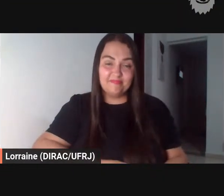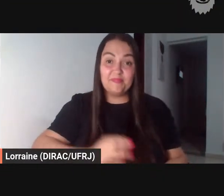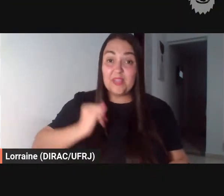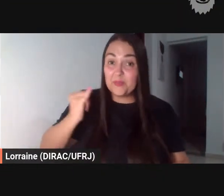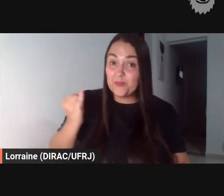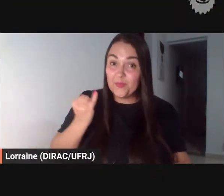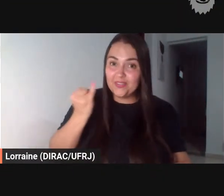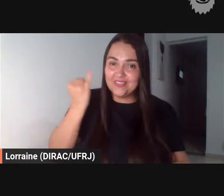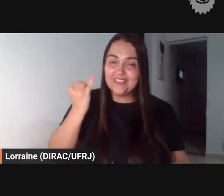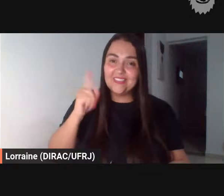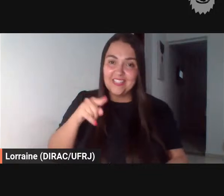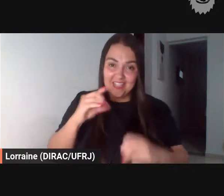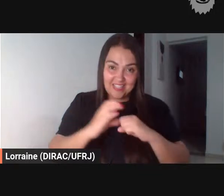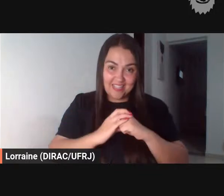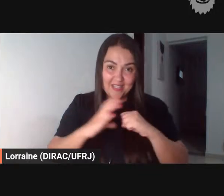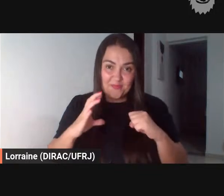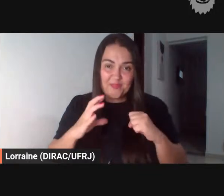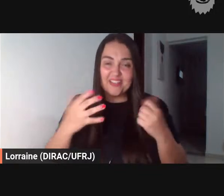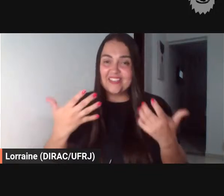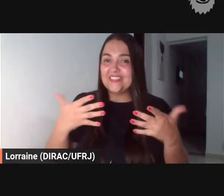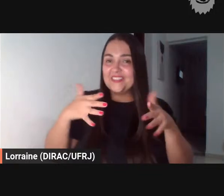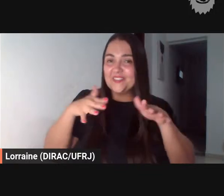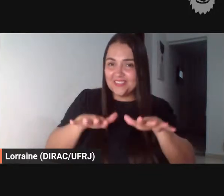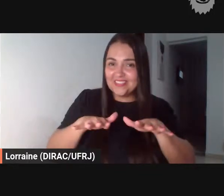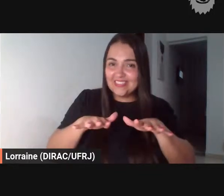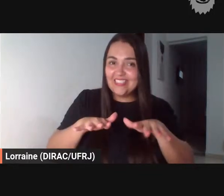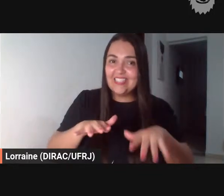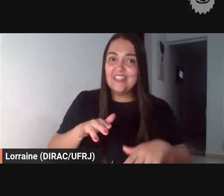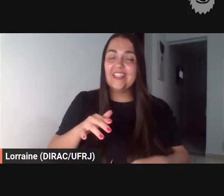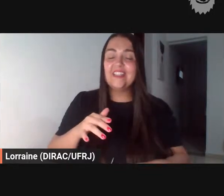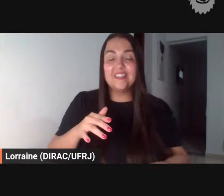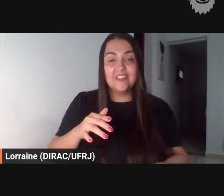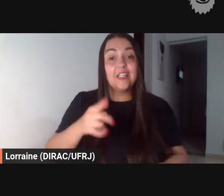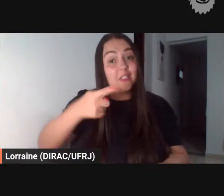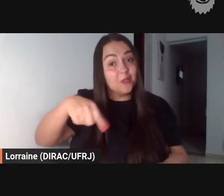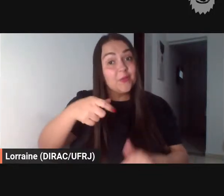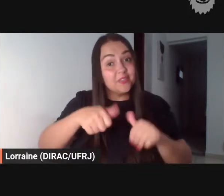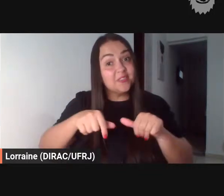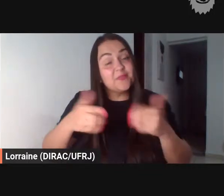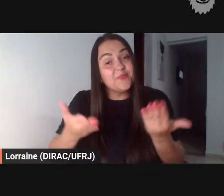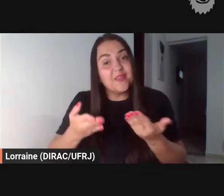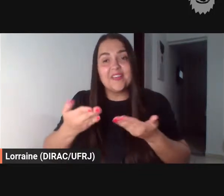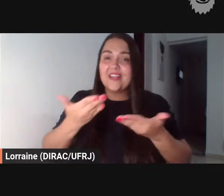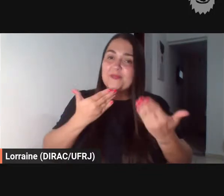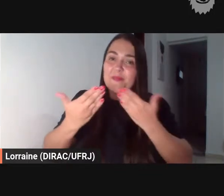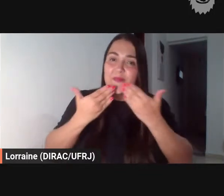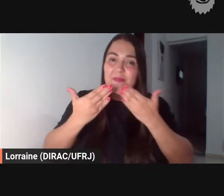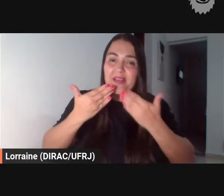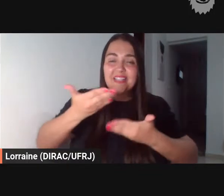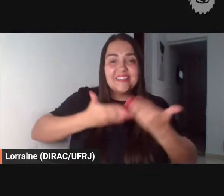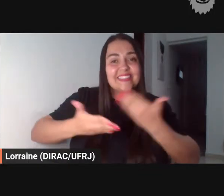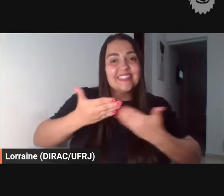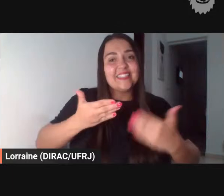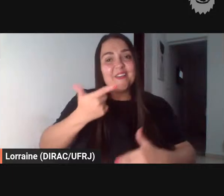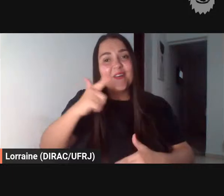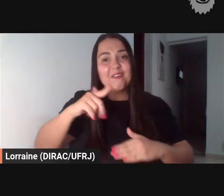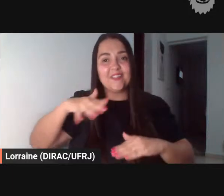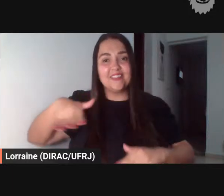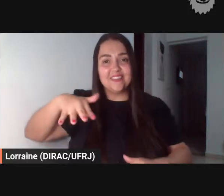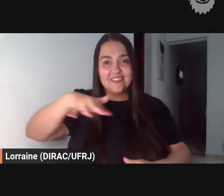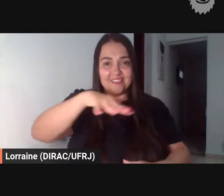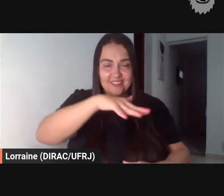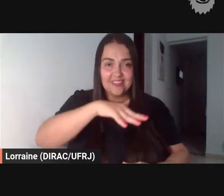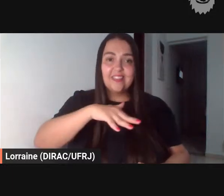democrática inclusiva né uma vez que a gente está dialogando aí com outros outras esferas né